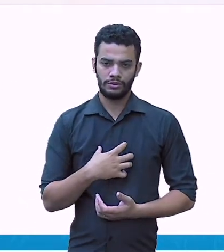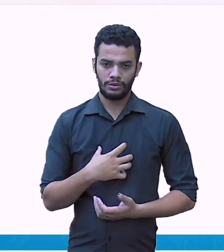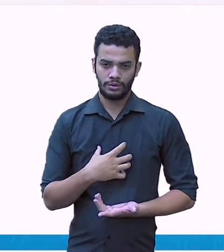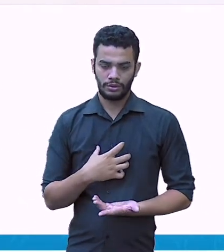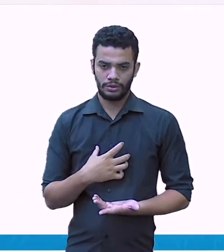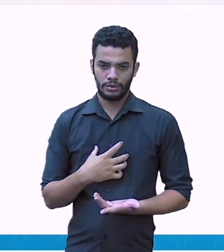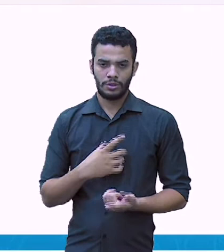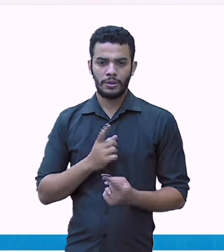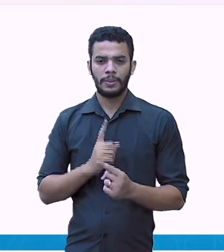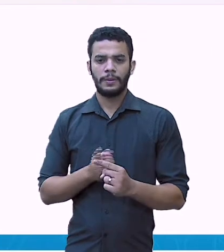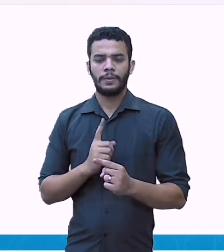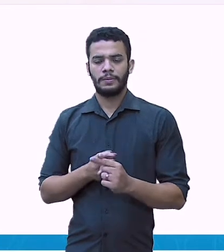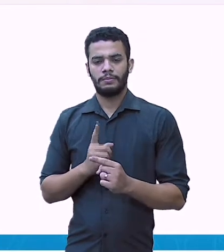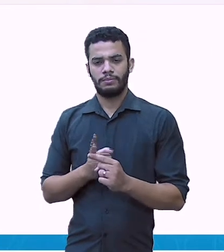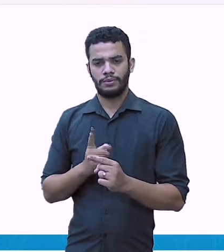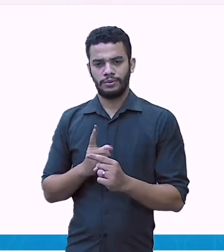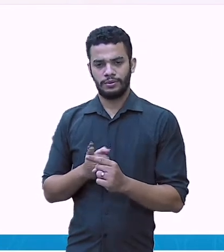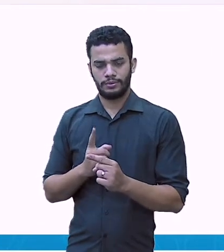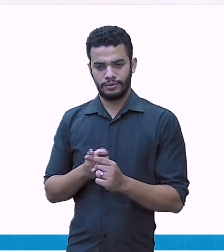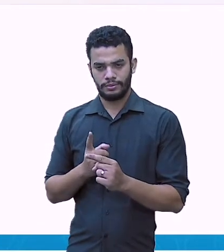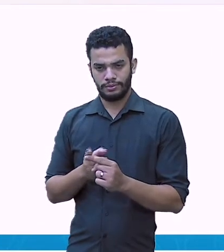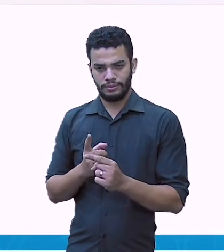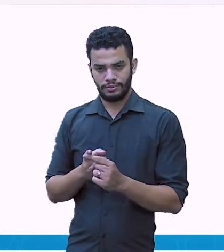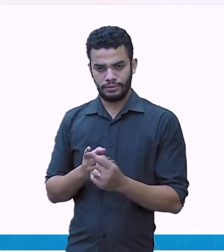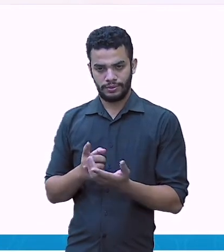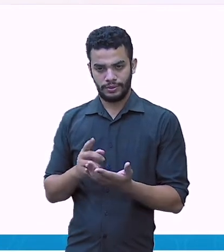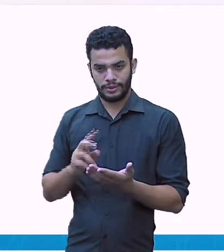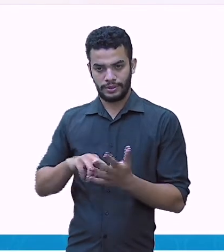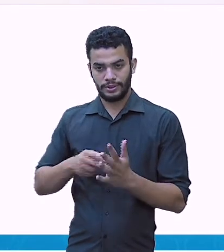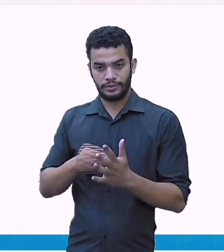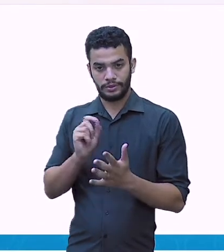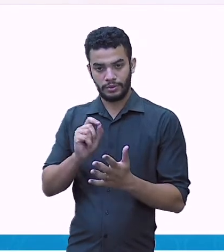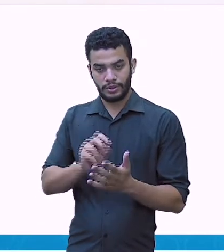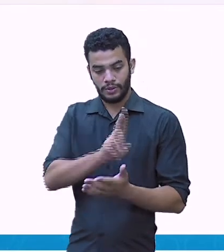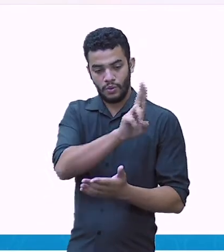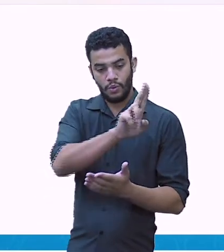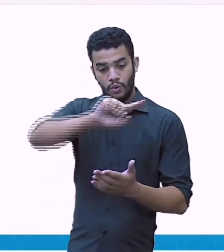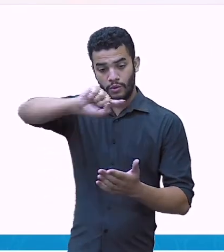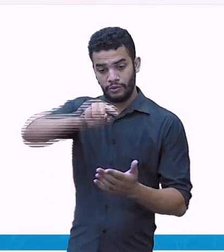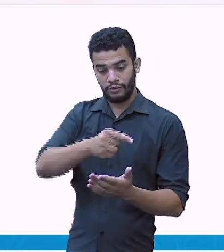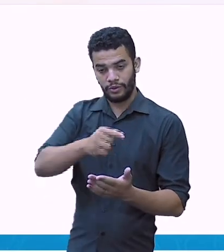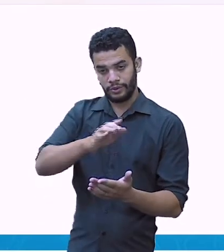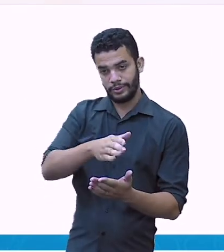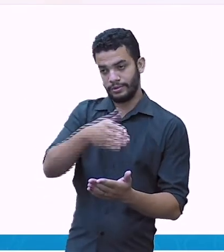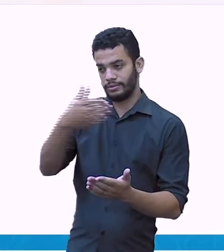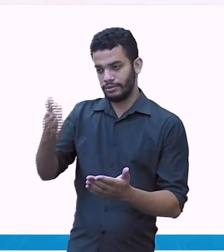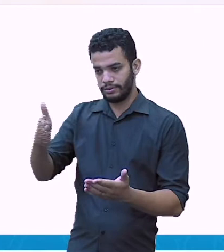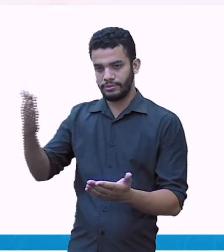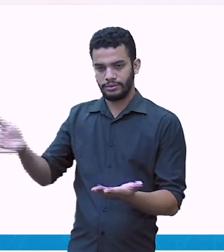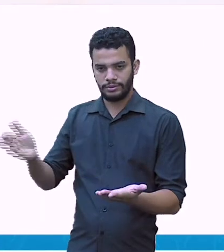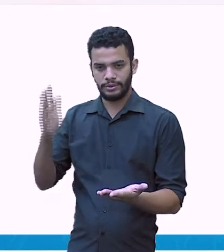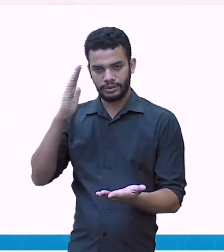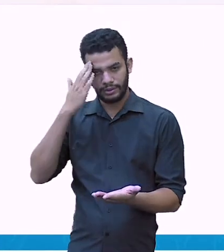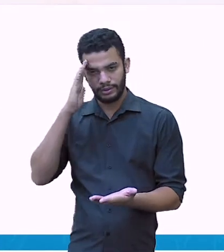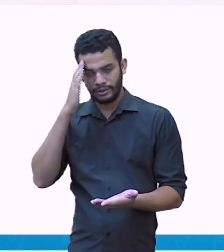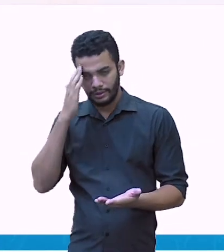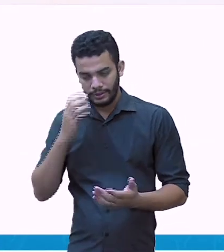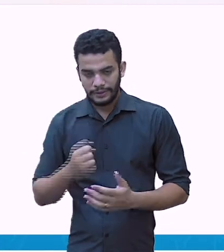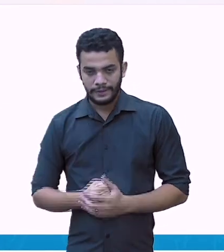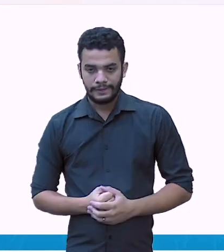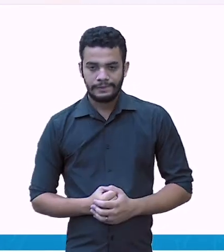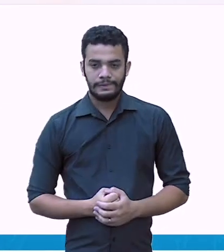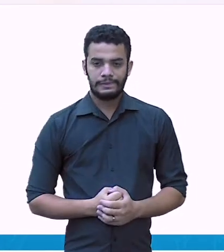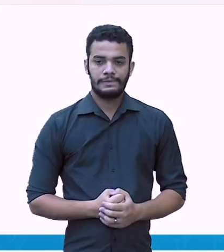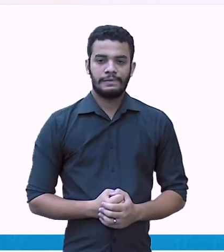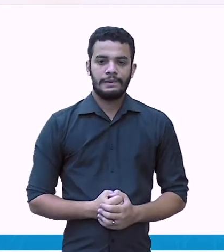está após a vírgula. Então, é a parte decimal. Então, a leitura é feita de uma outra forma. Então,